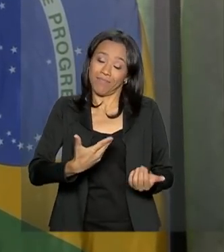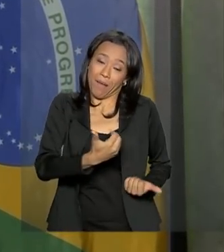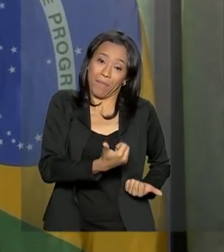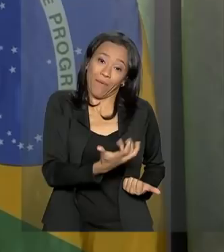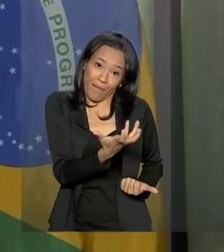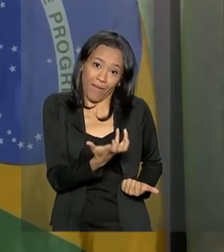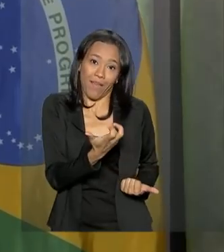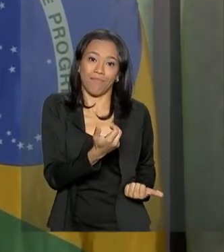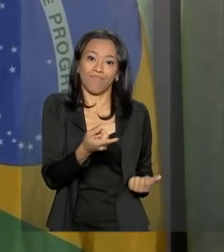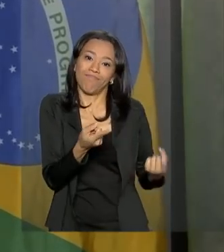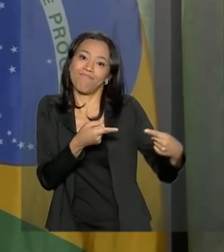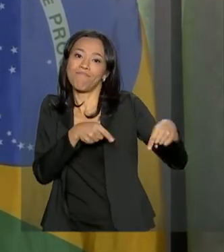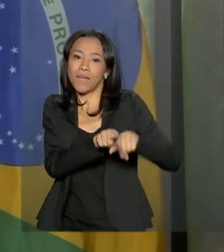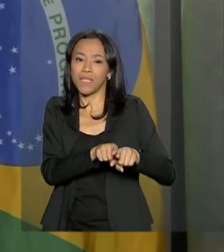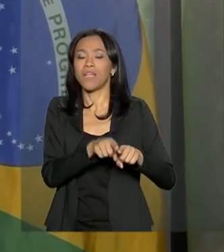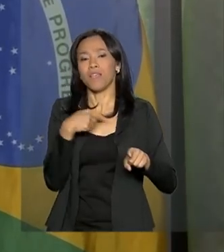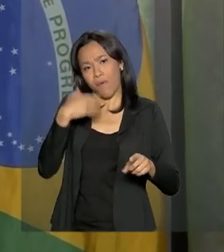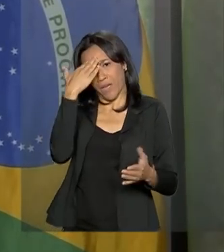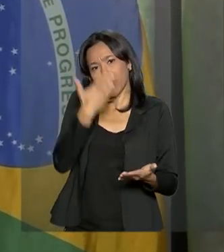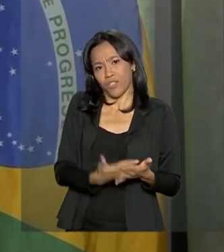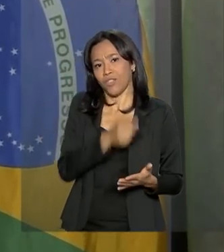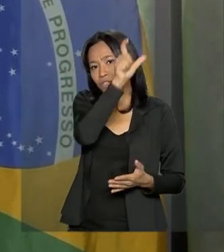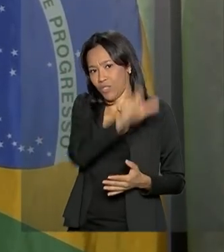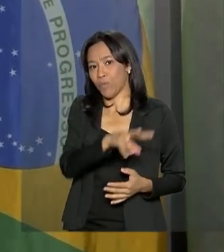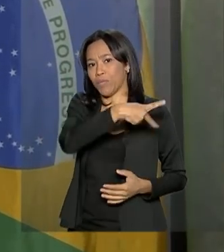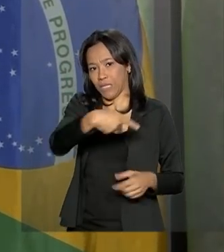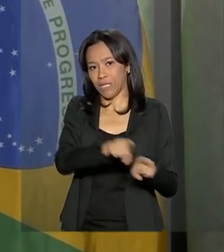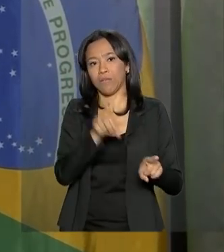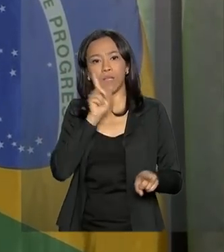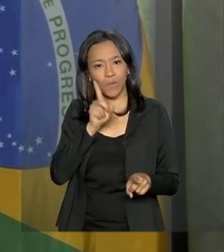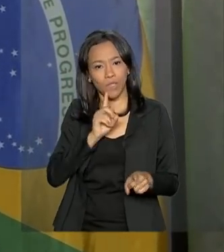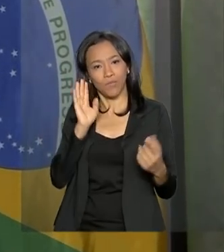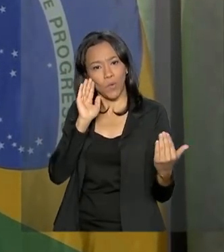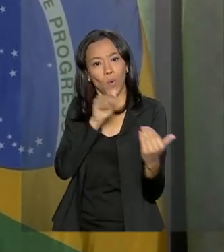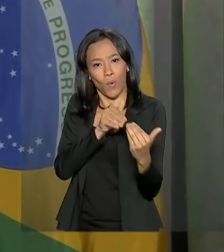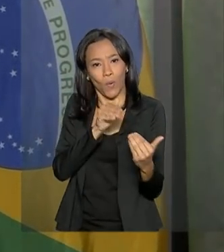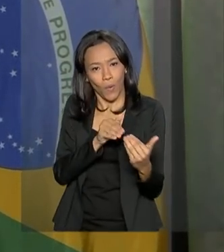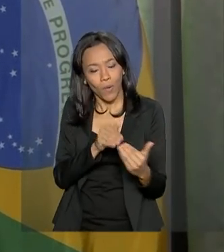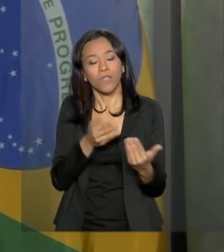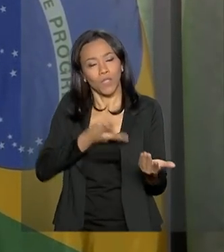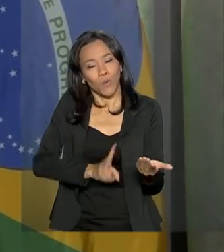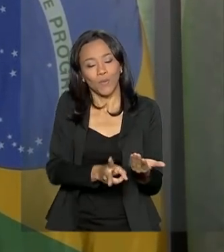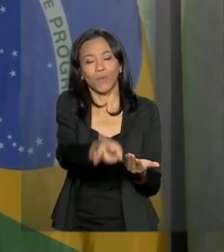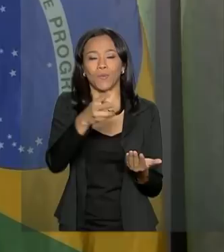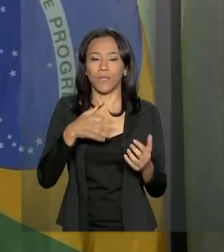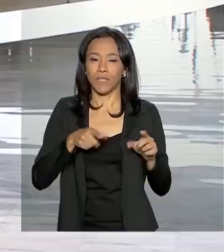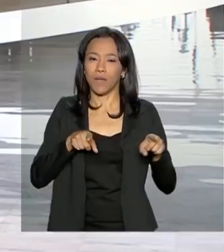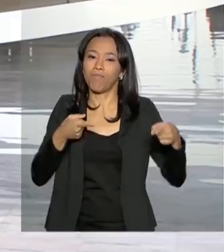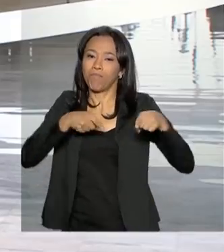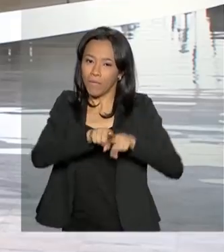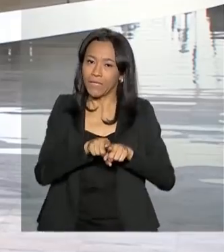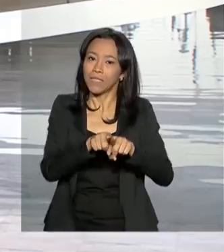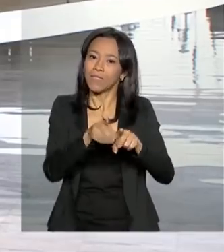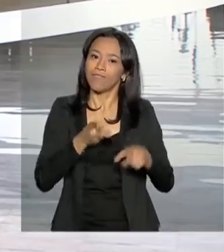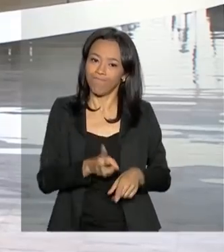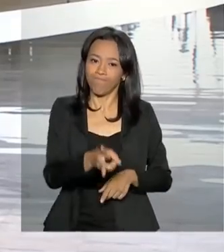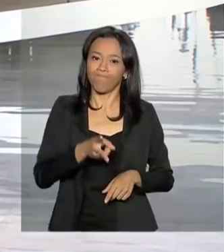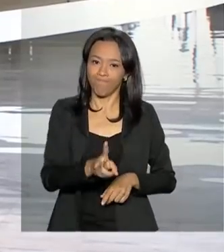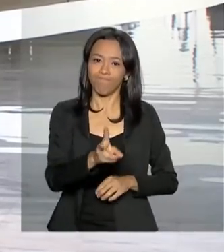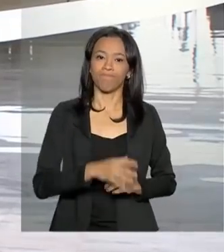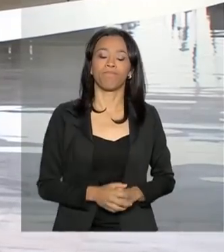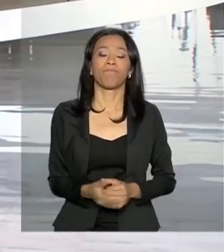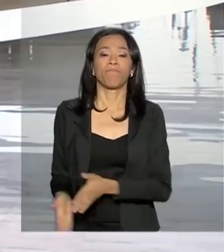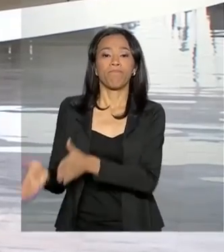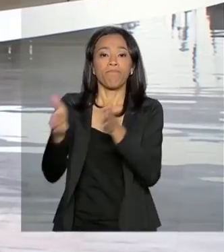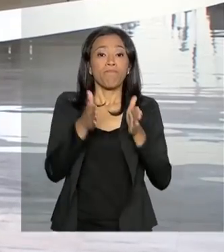para que essa parceria se faça cada vez mais presente em nosso meio. Já